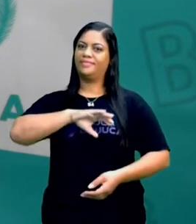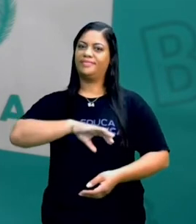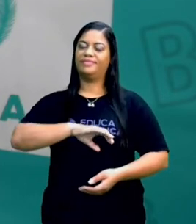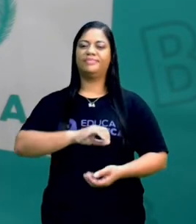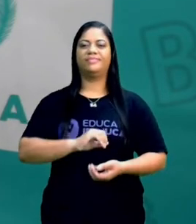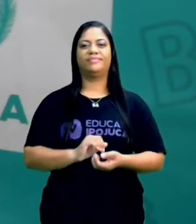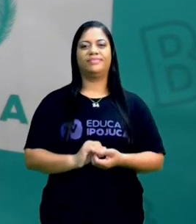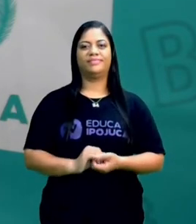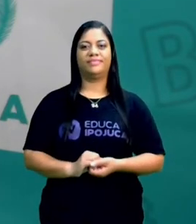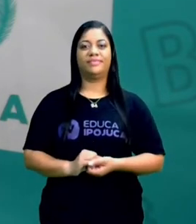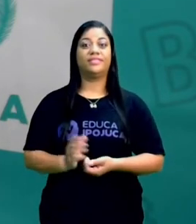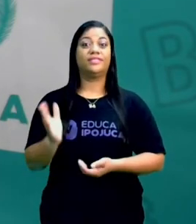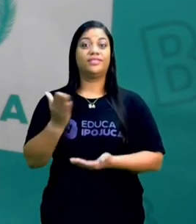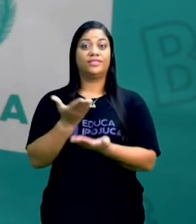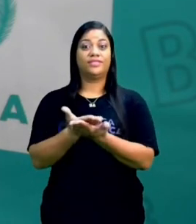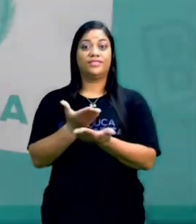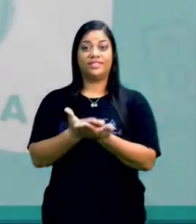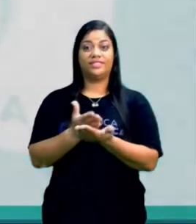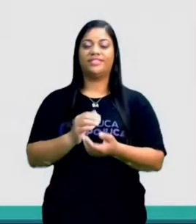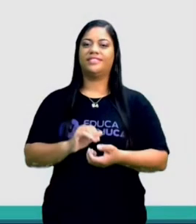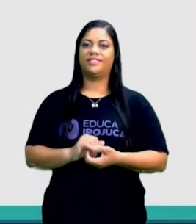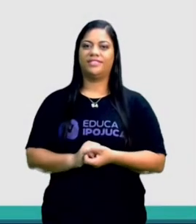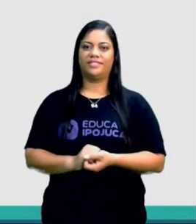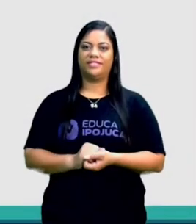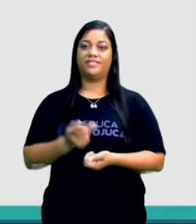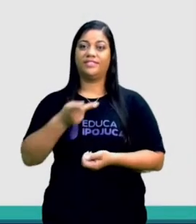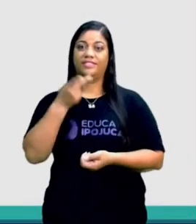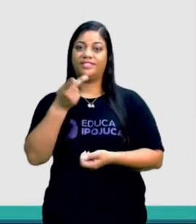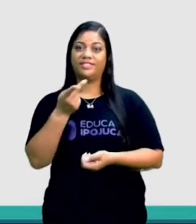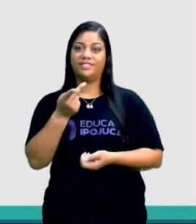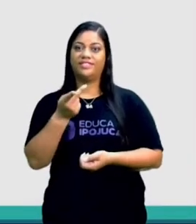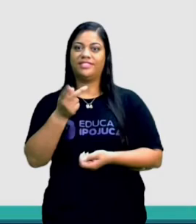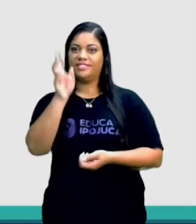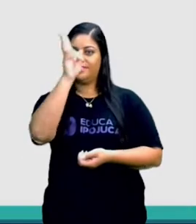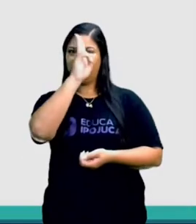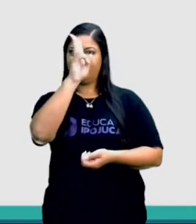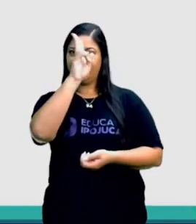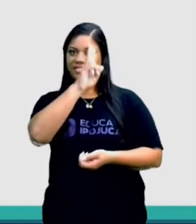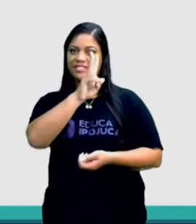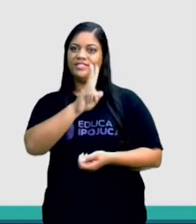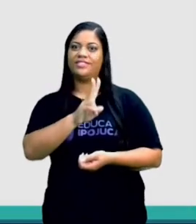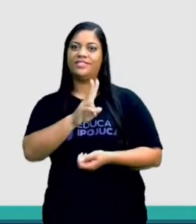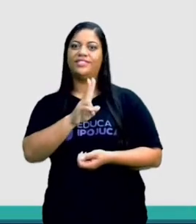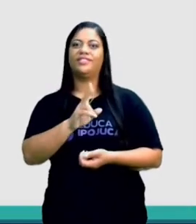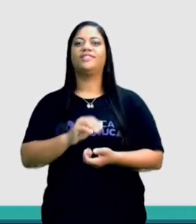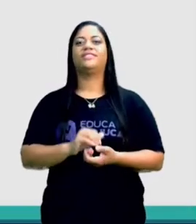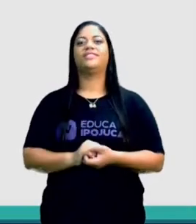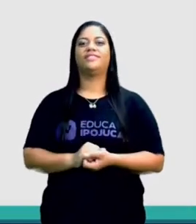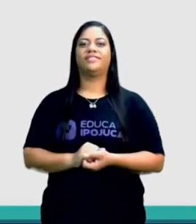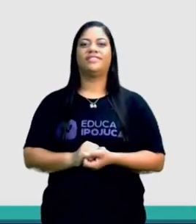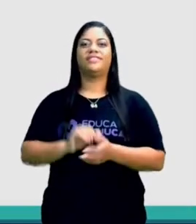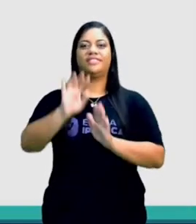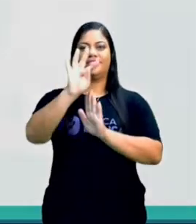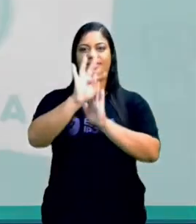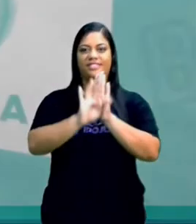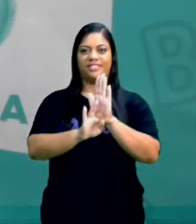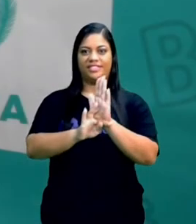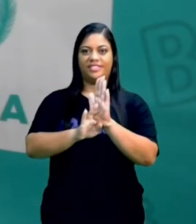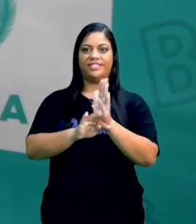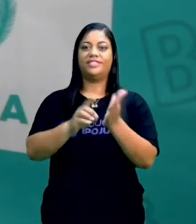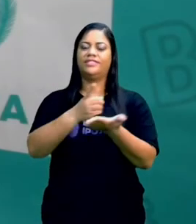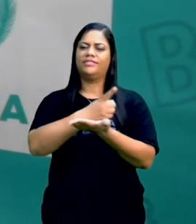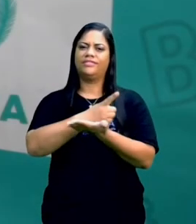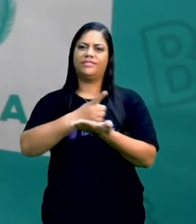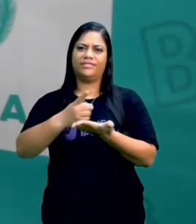portuguesa. Hoje nós vamos estudar reconto de gêneros literários. Então,